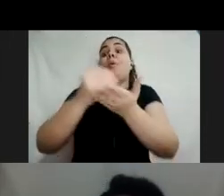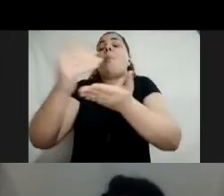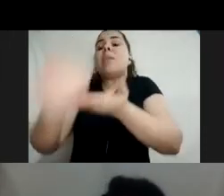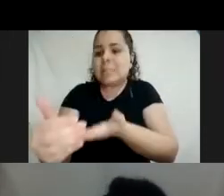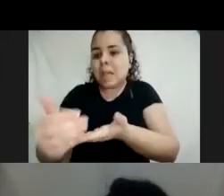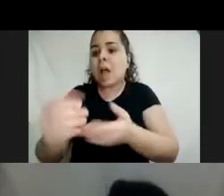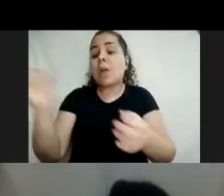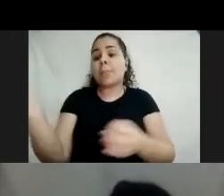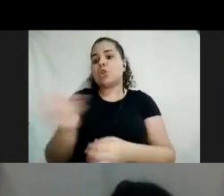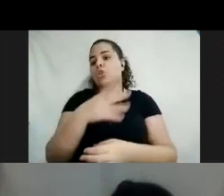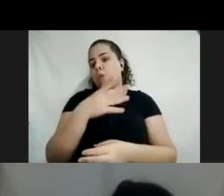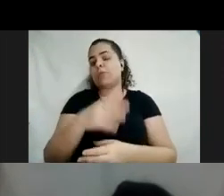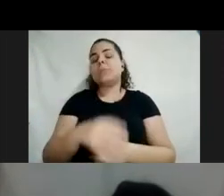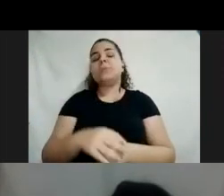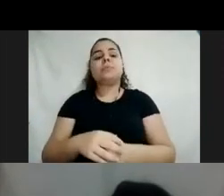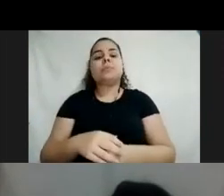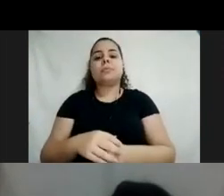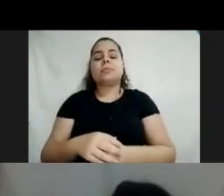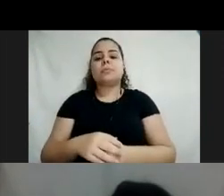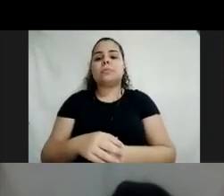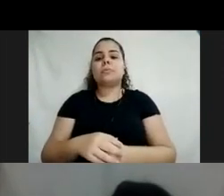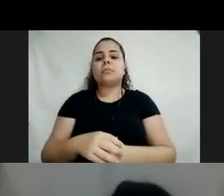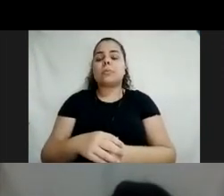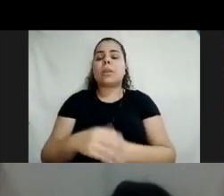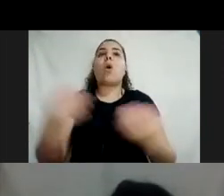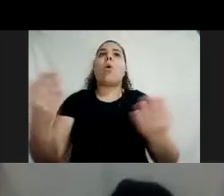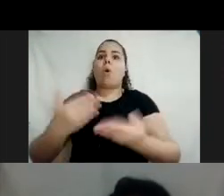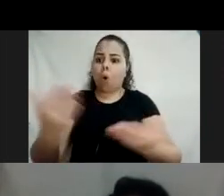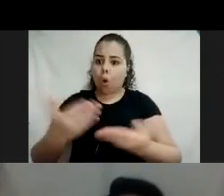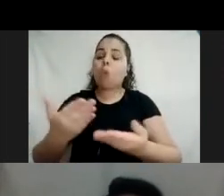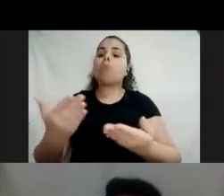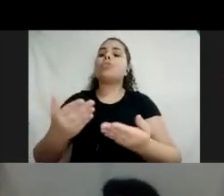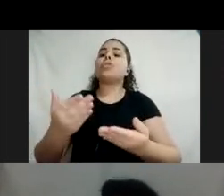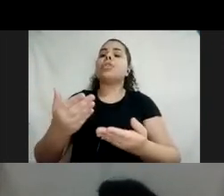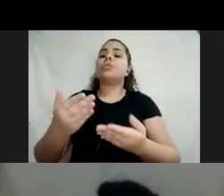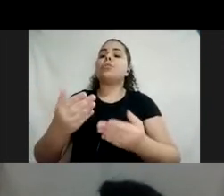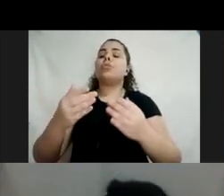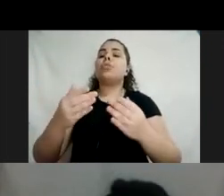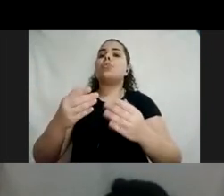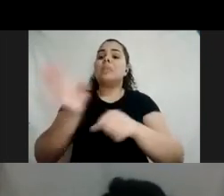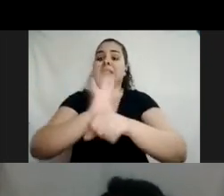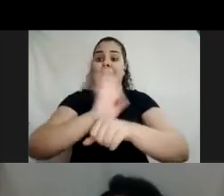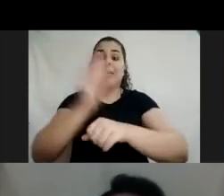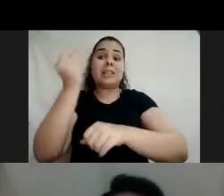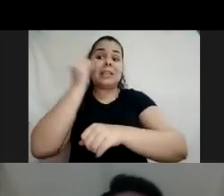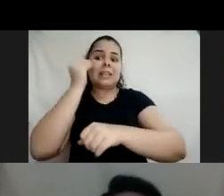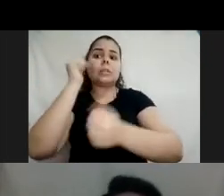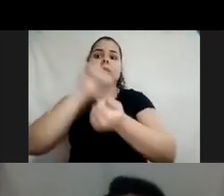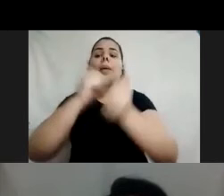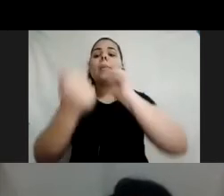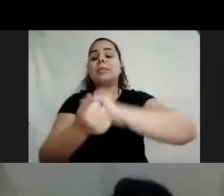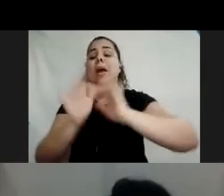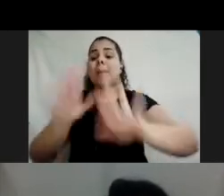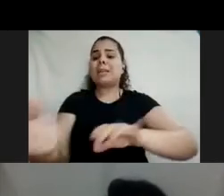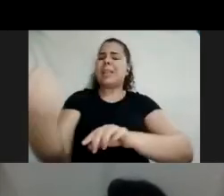né? A gente ainda tem aí o mercado de cinema buscando se adaptar, mesmo com normativa, contudo, mas naquela época ainda era mais